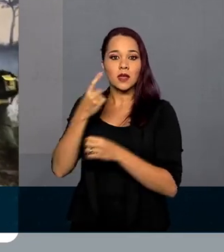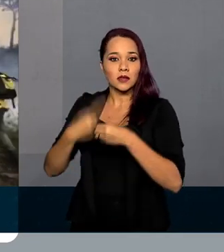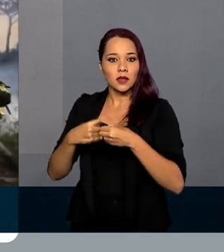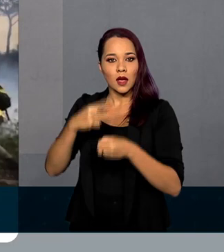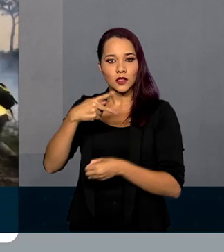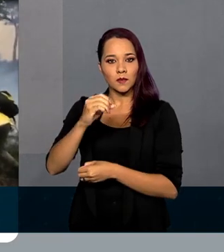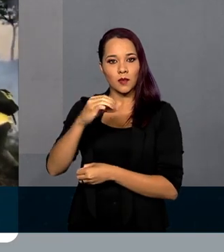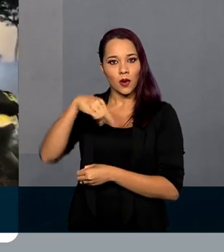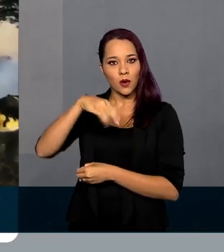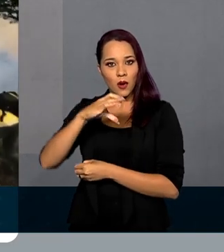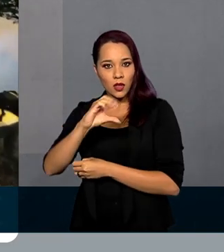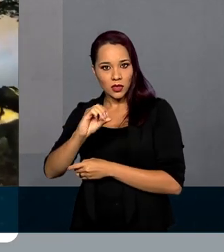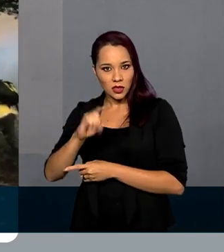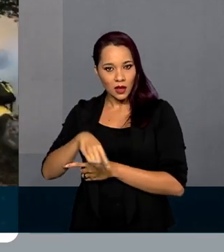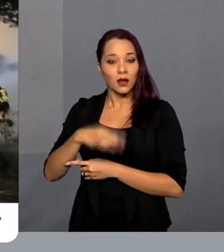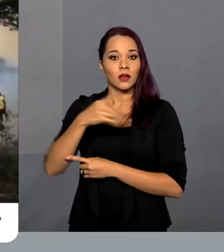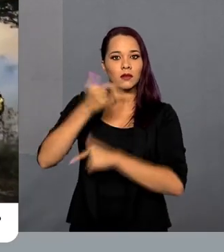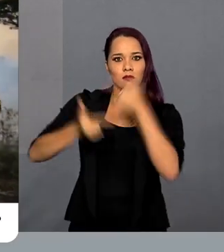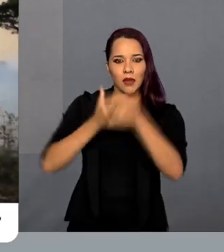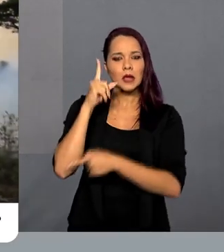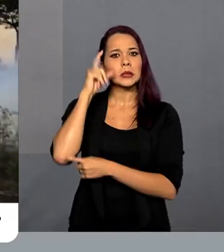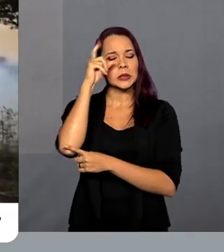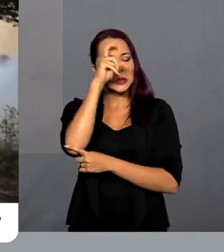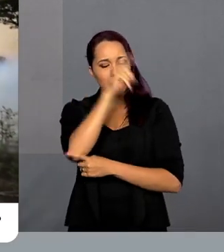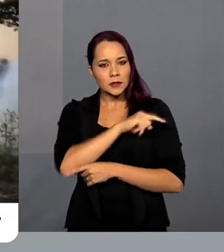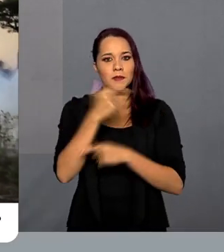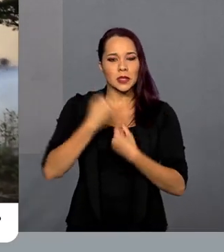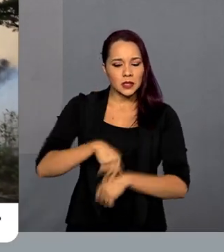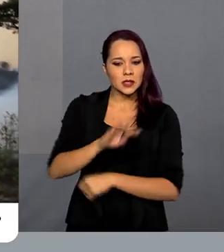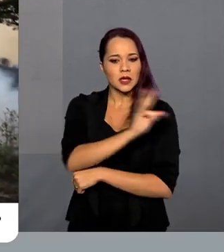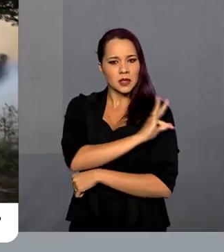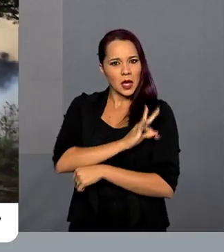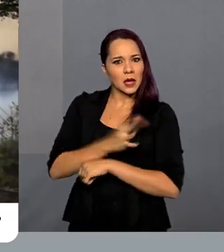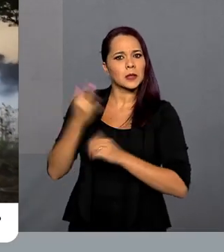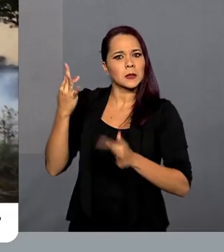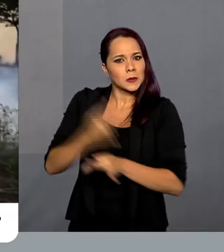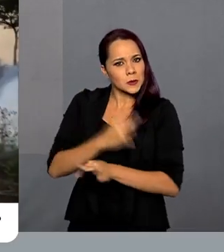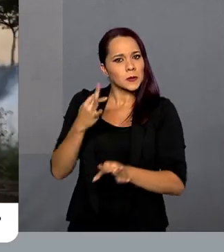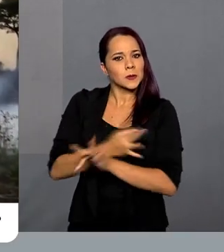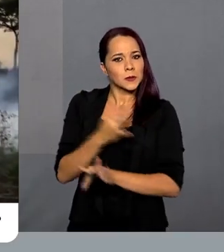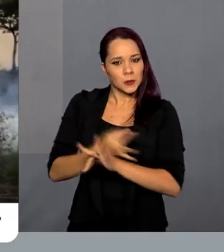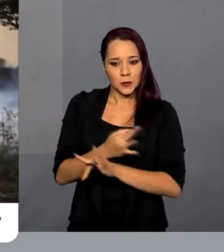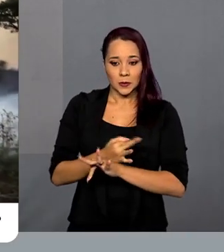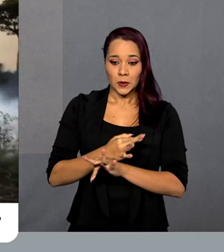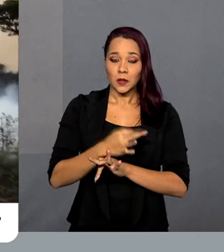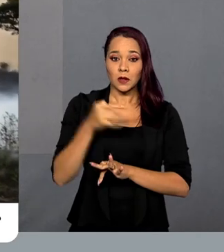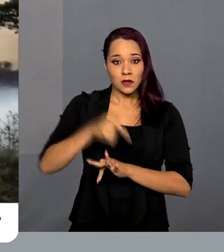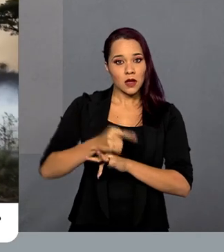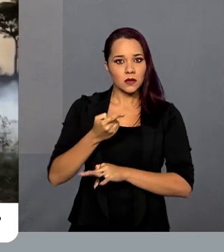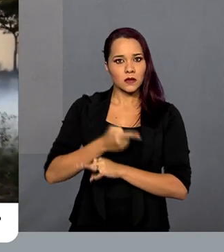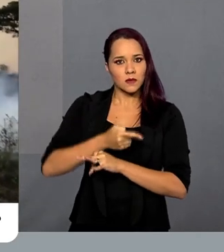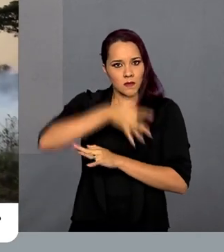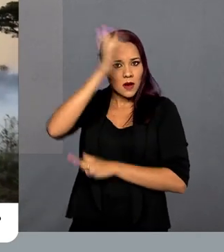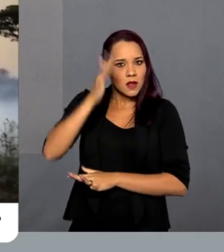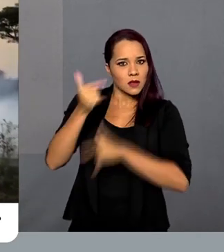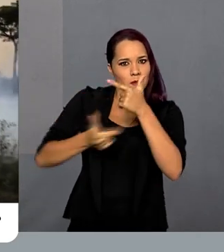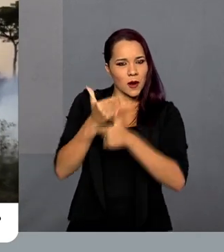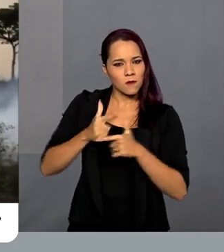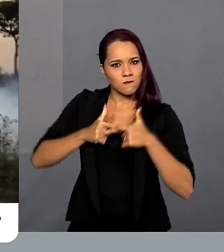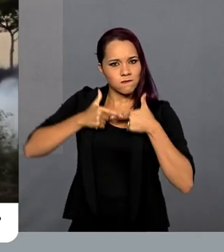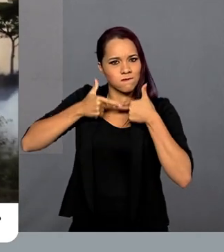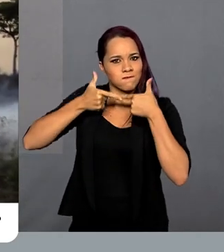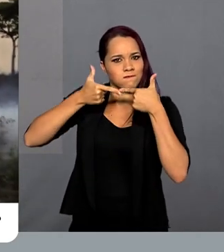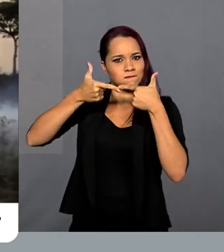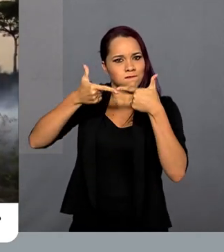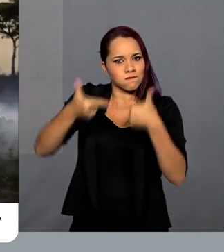Poconé. Um trabalho difícil e requer técnica, perseverança, e os nossos brigadistas trabalhando fortemente, com muita